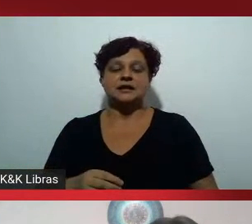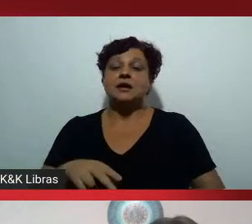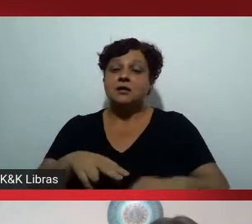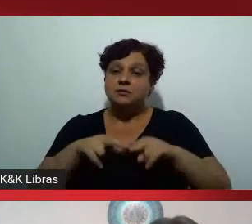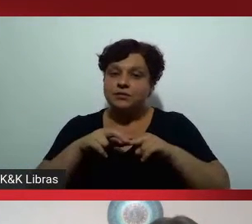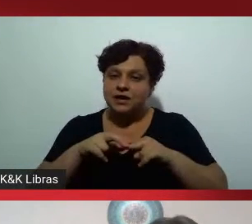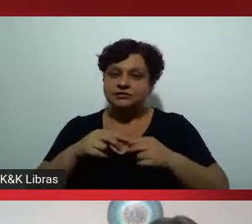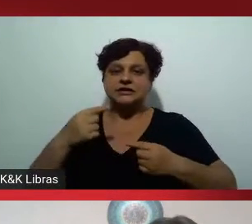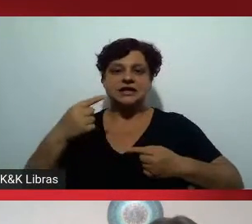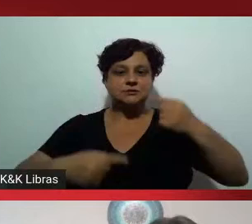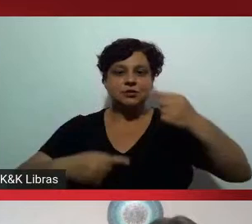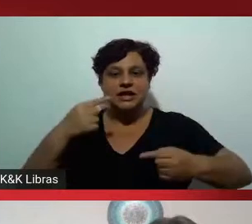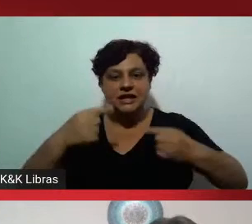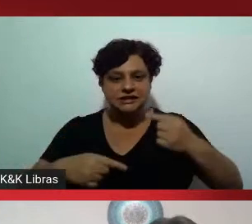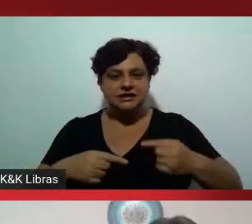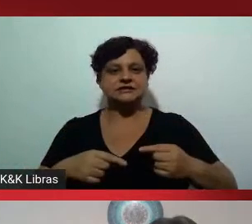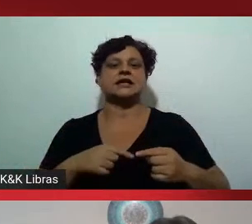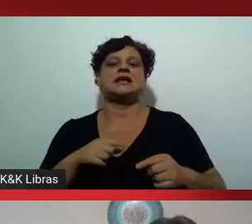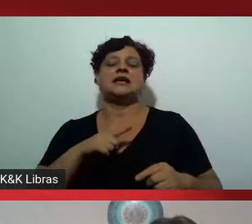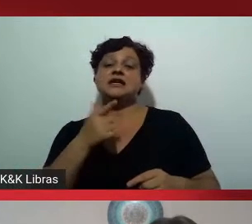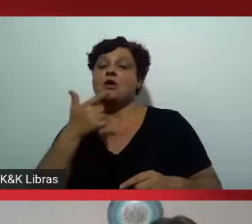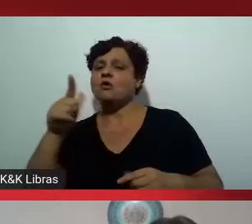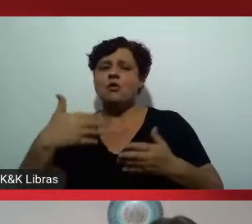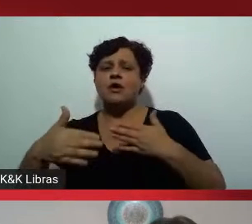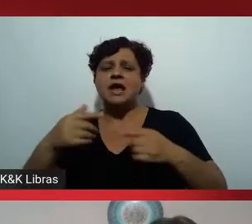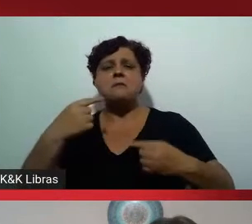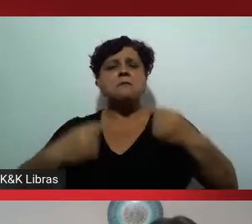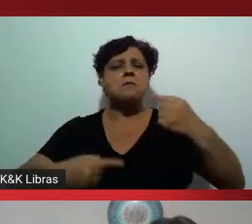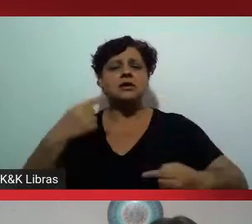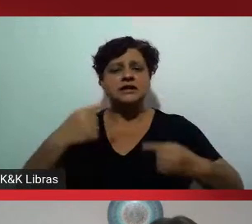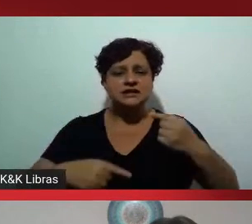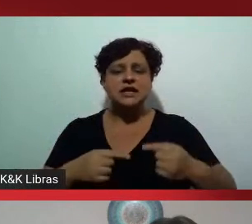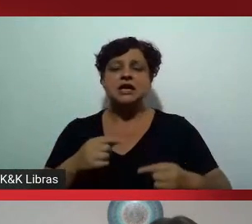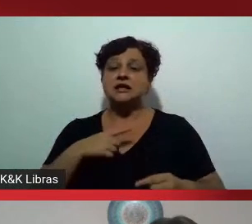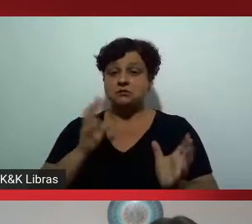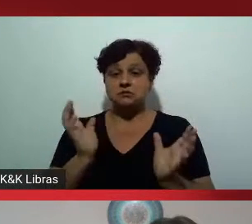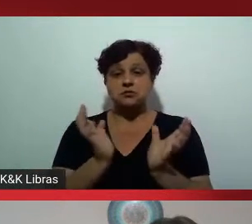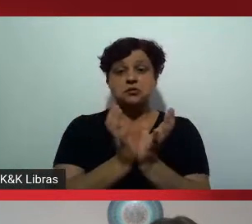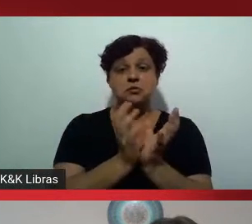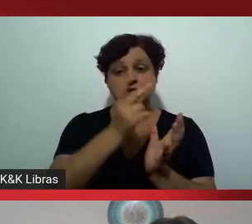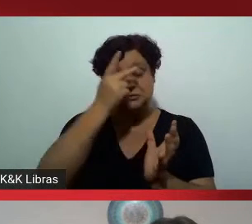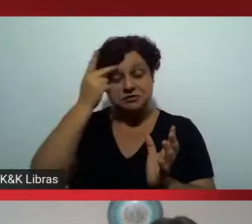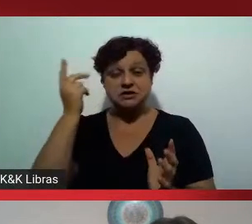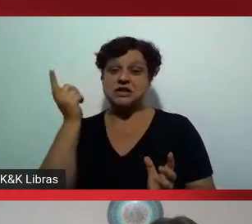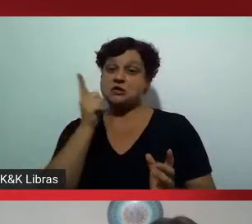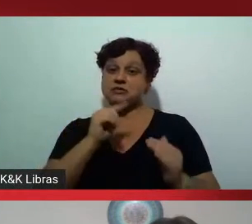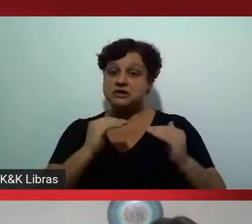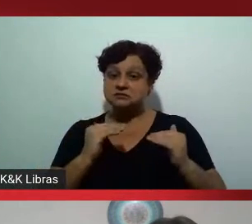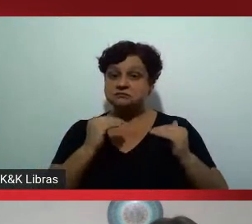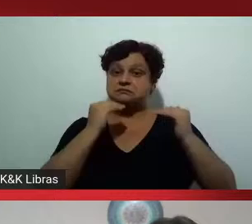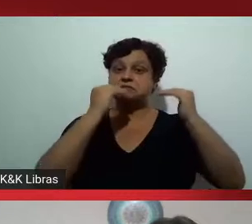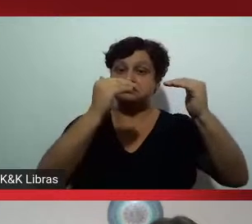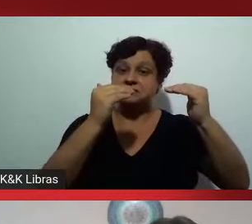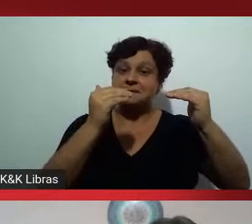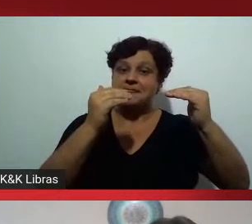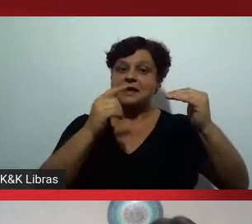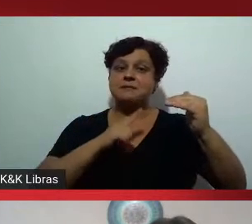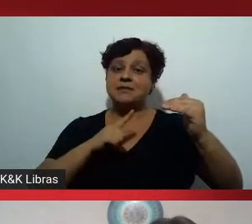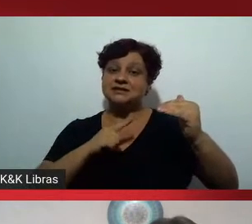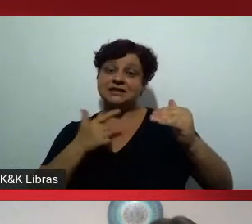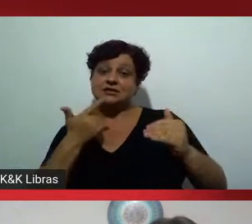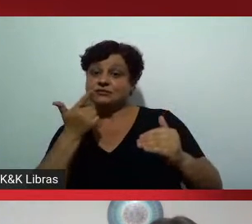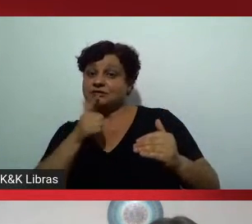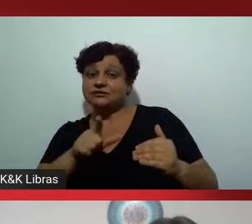políticas afirmativas ou de qualquer outra política uma uma população que consiga chegar alguns espaços mas que não tenha